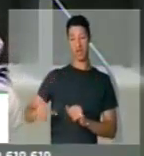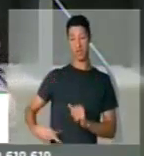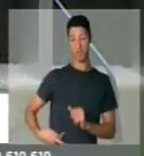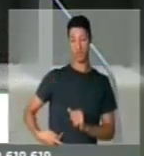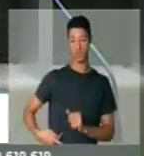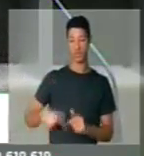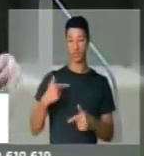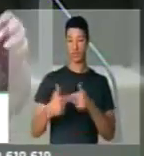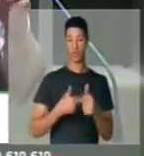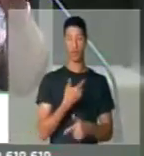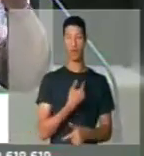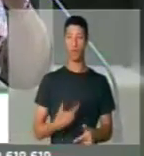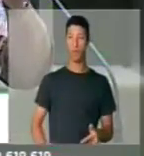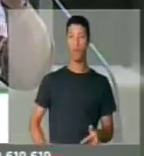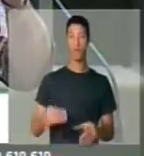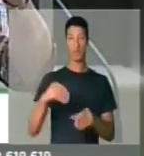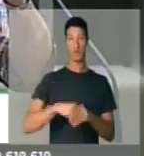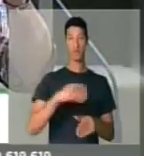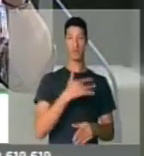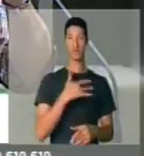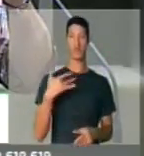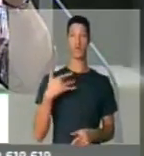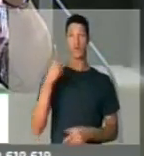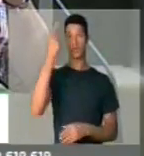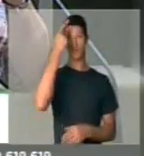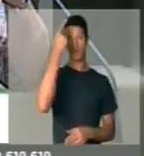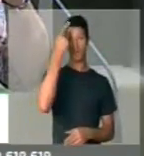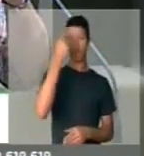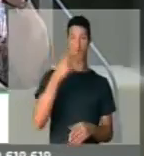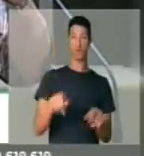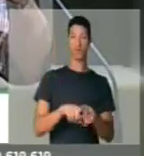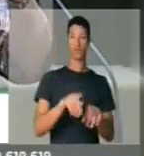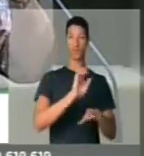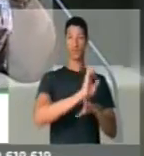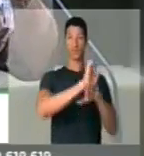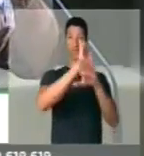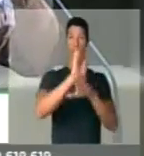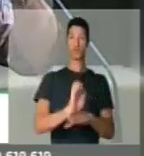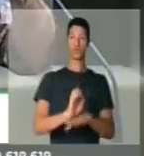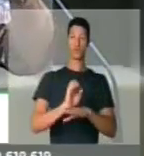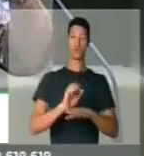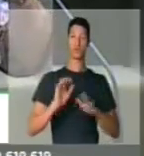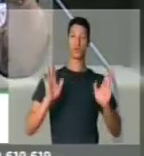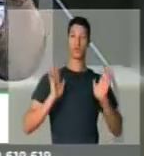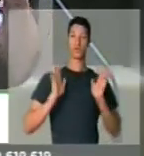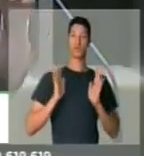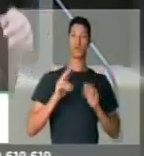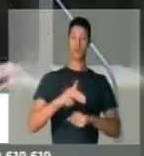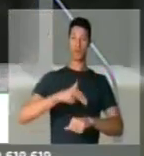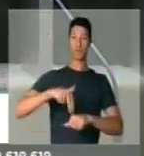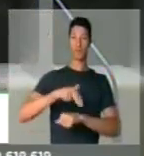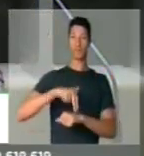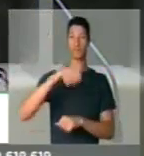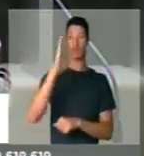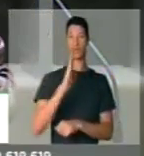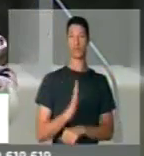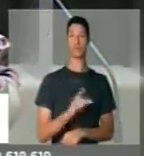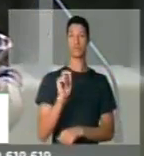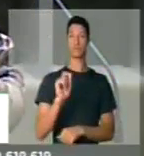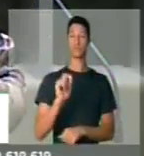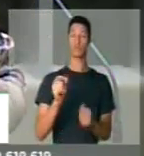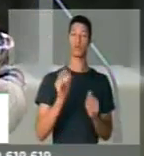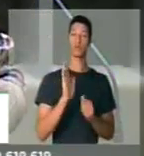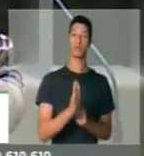serviços públicos de saúde da capital de São Paulo e do Estado rico da nação brasileira que